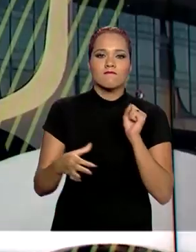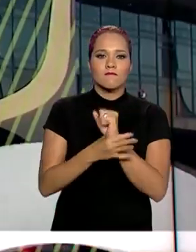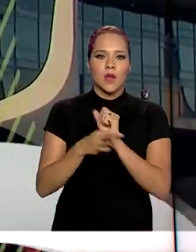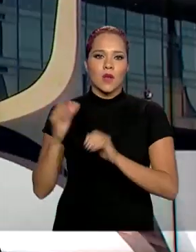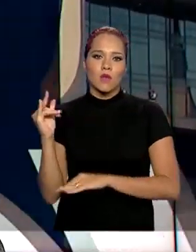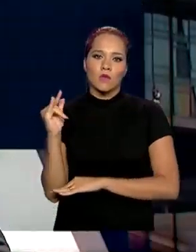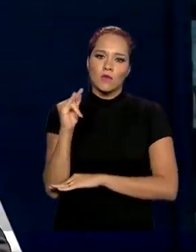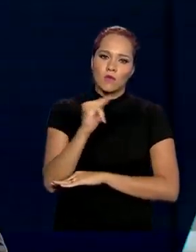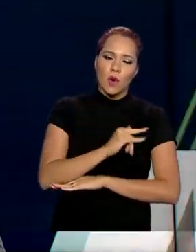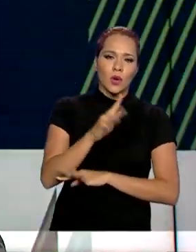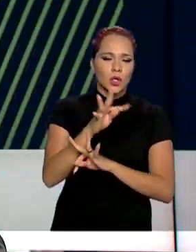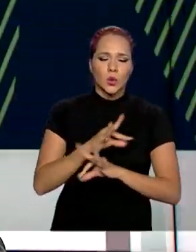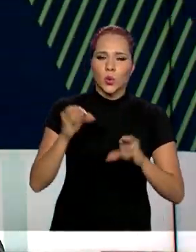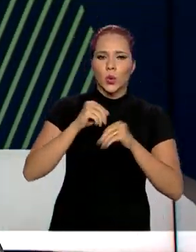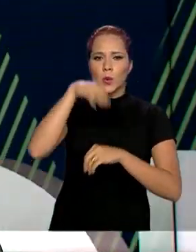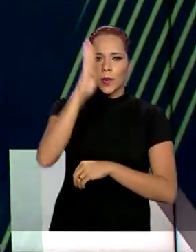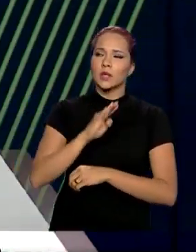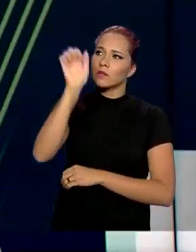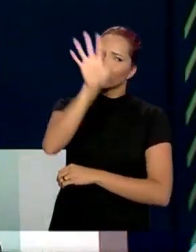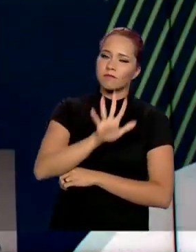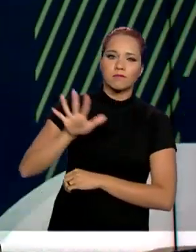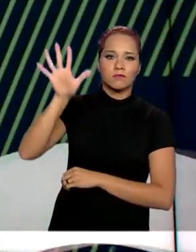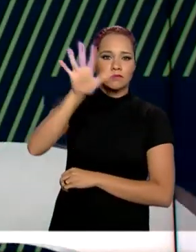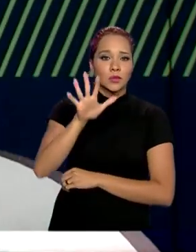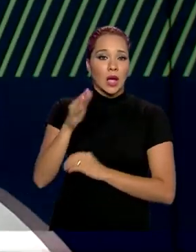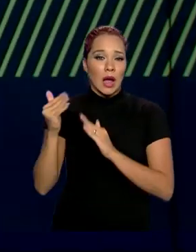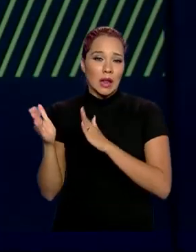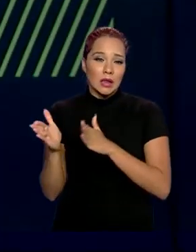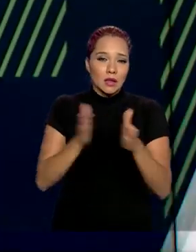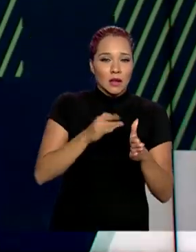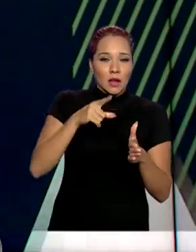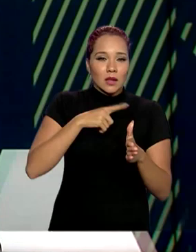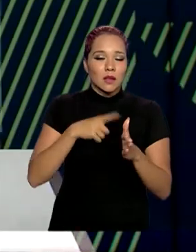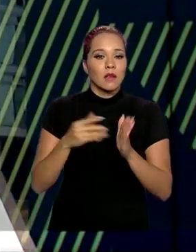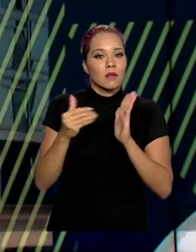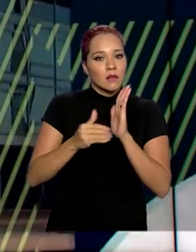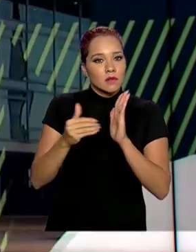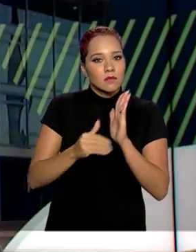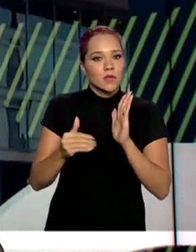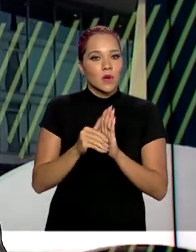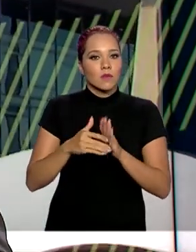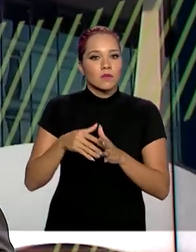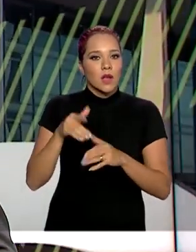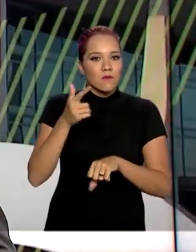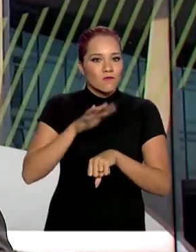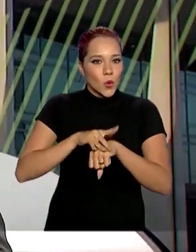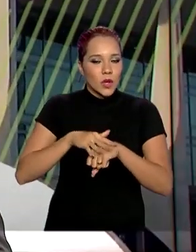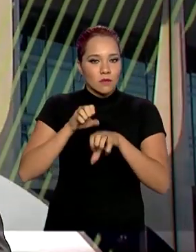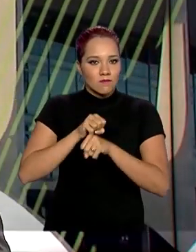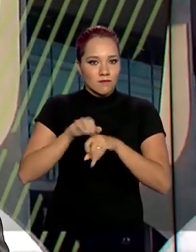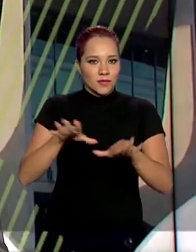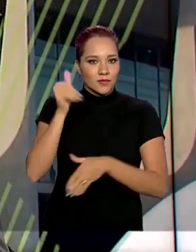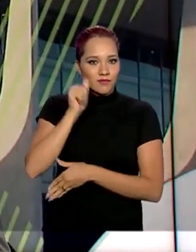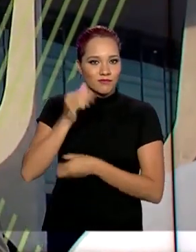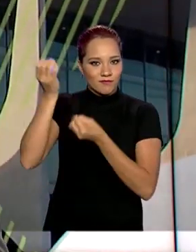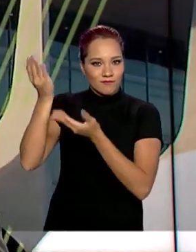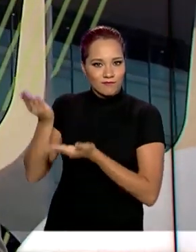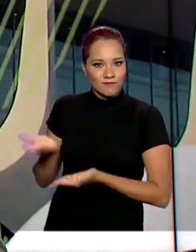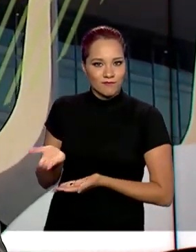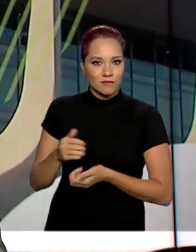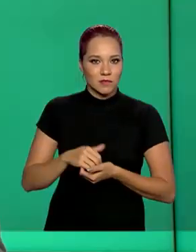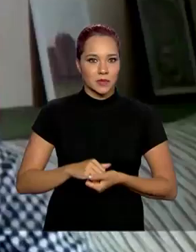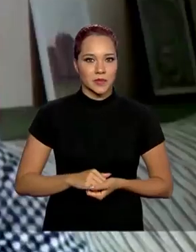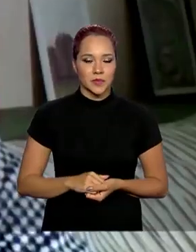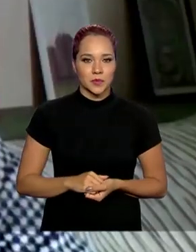voos entre todas as regiões do país enquanto durarem as restrições da pandemia. Priscila Kersh explica para a gente.